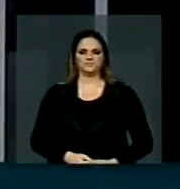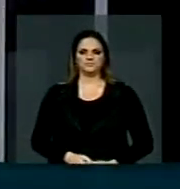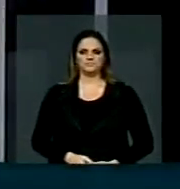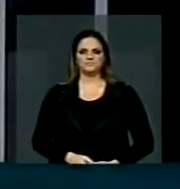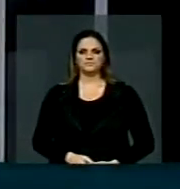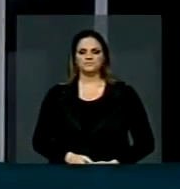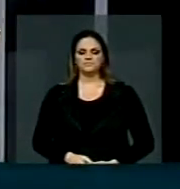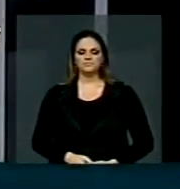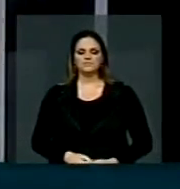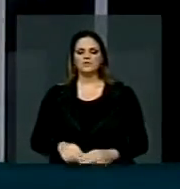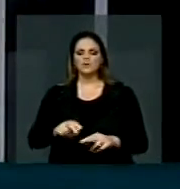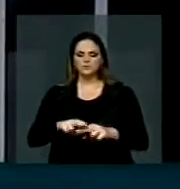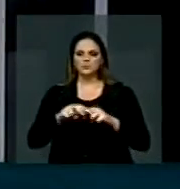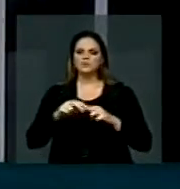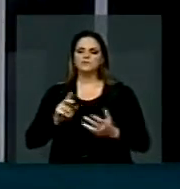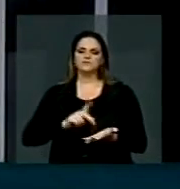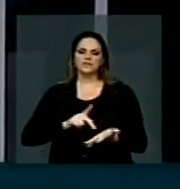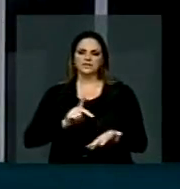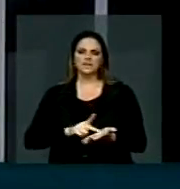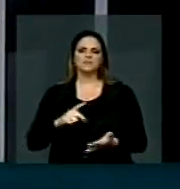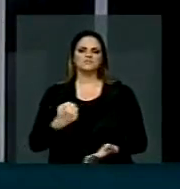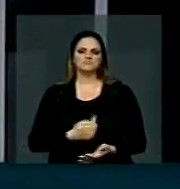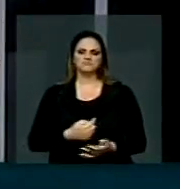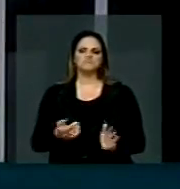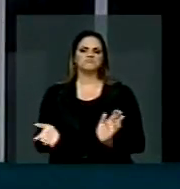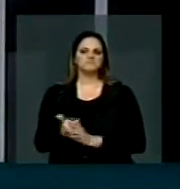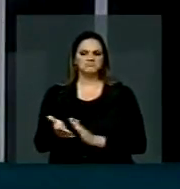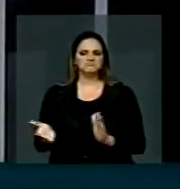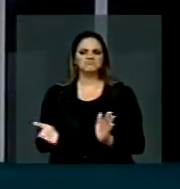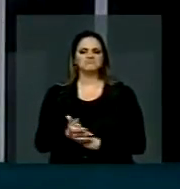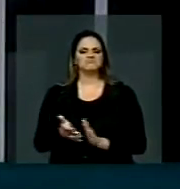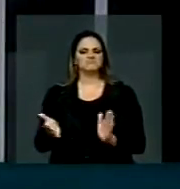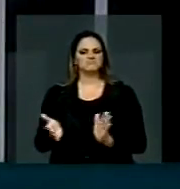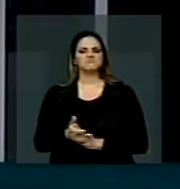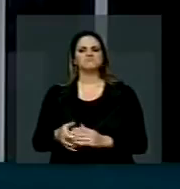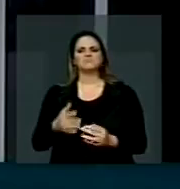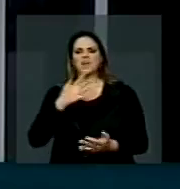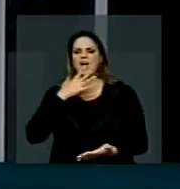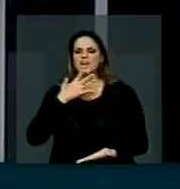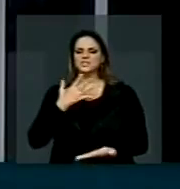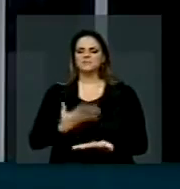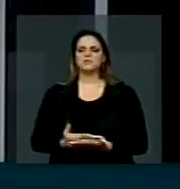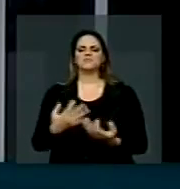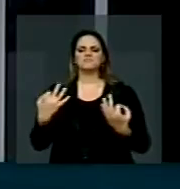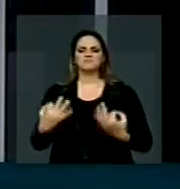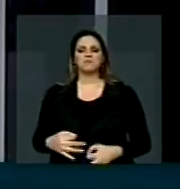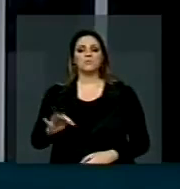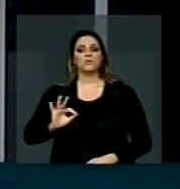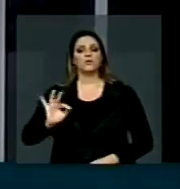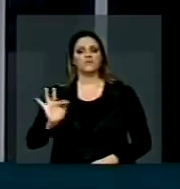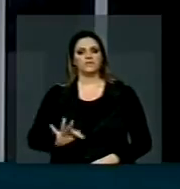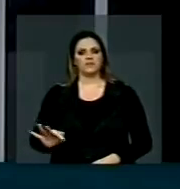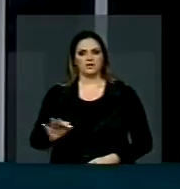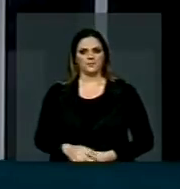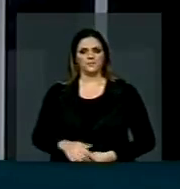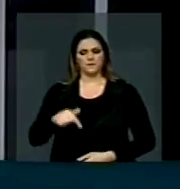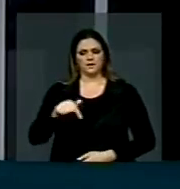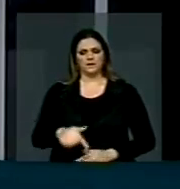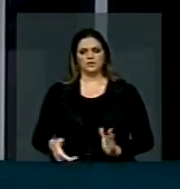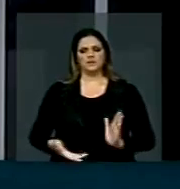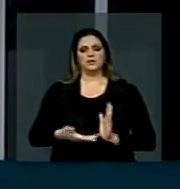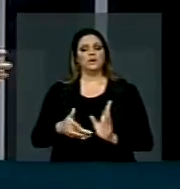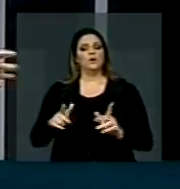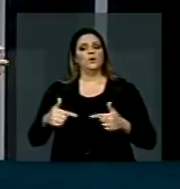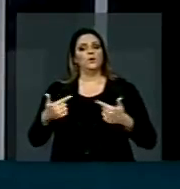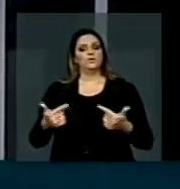homenagem aos 69 anos da Polícia Federal direto do plenário Ulisses Guimarães. Nesta casa, para que,